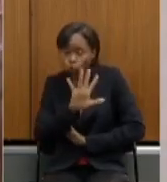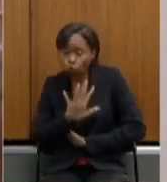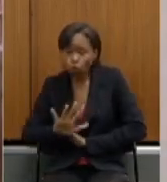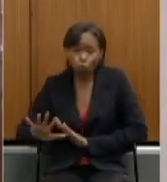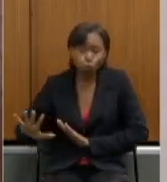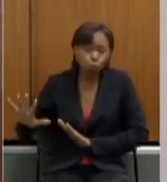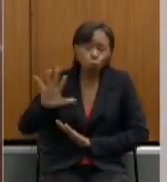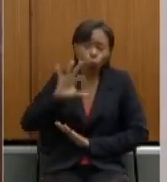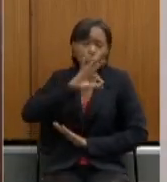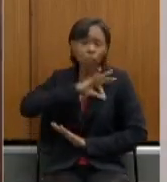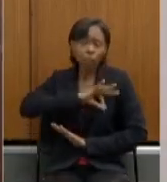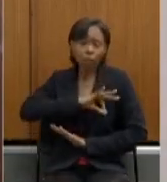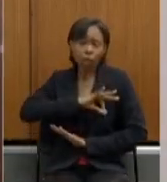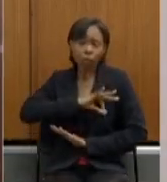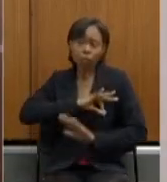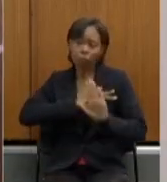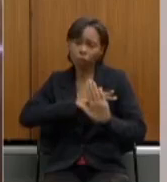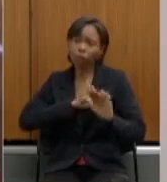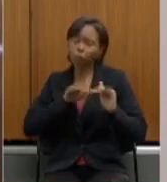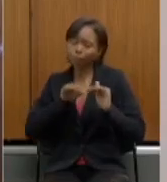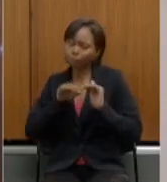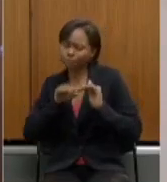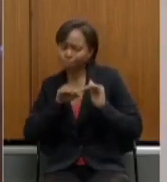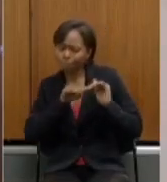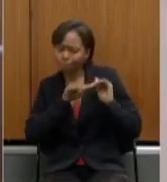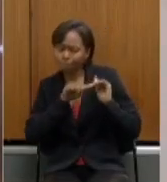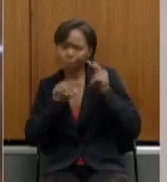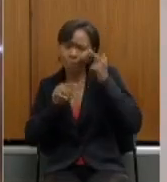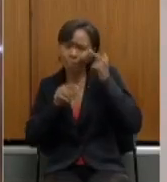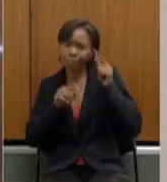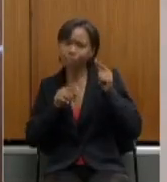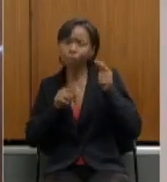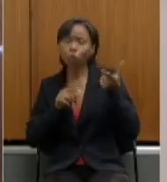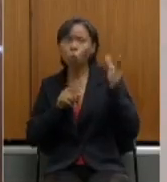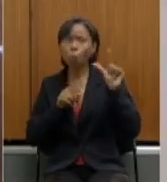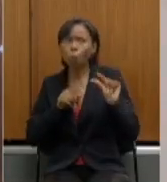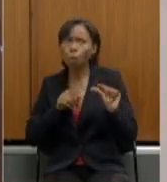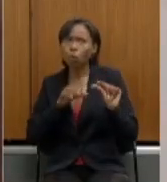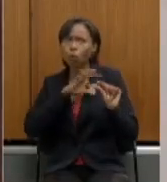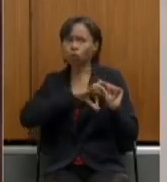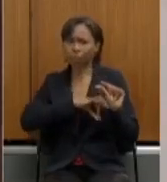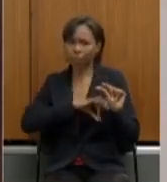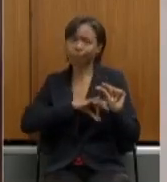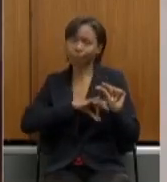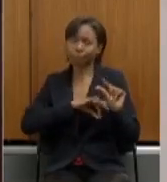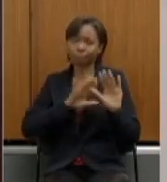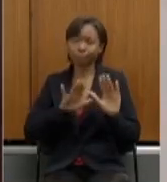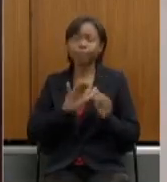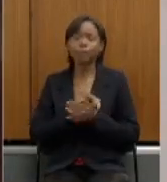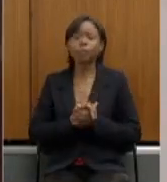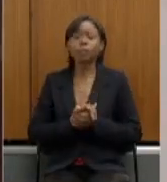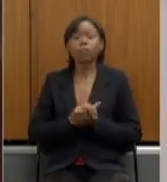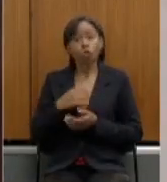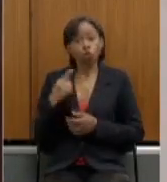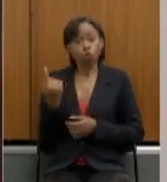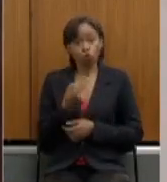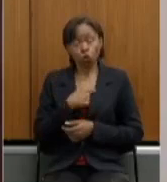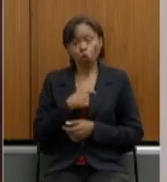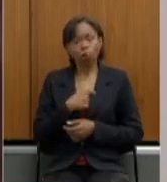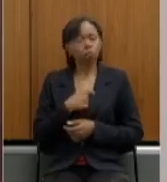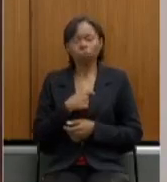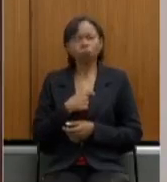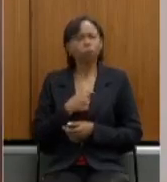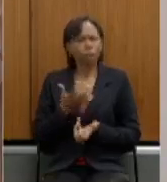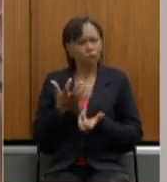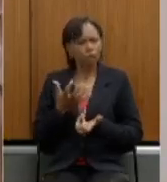salários e isso colabora para o rebaixamento dessa aposentadoria nós não conseguimos nós defendemos manter os 80